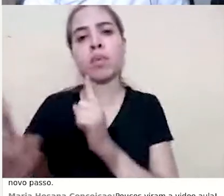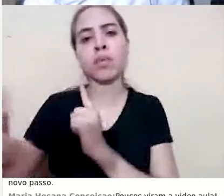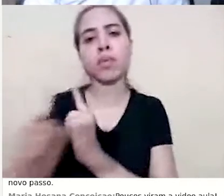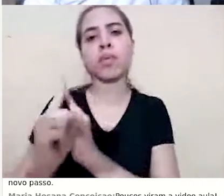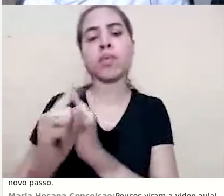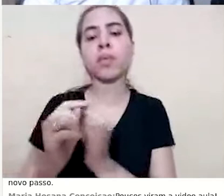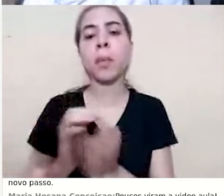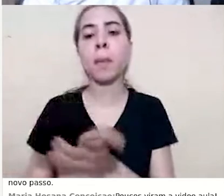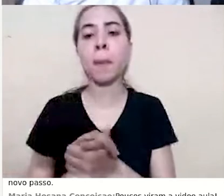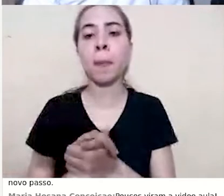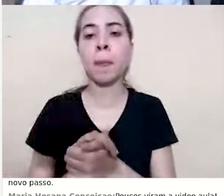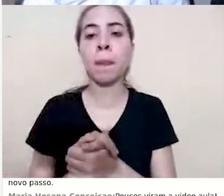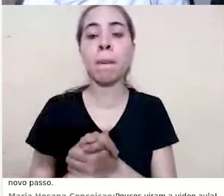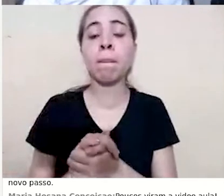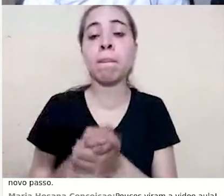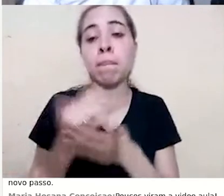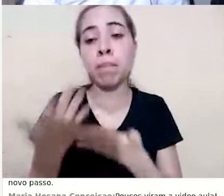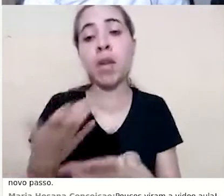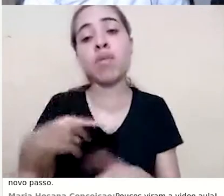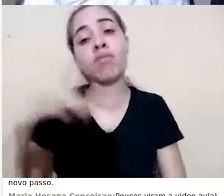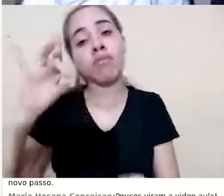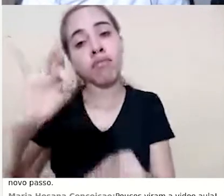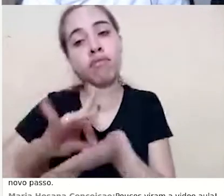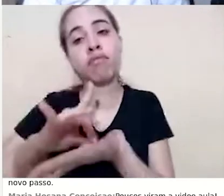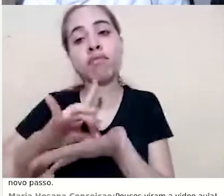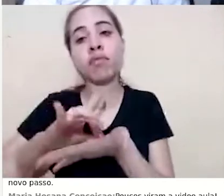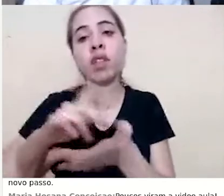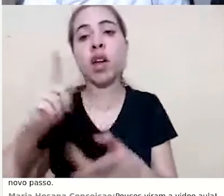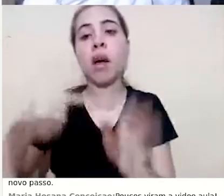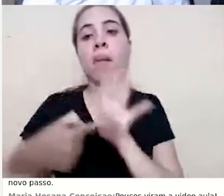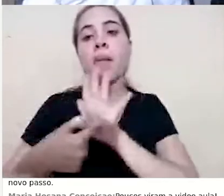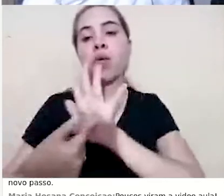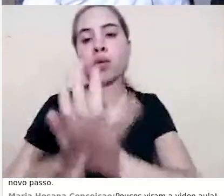ok, então seria, de fato, esse recurso que mostraria